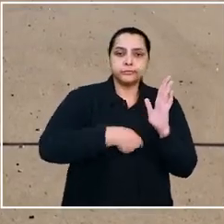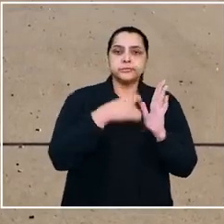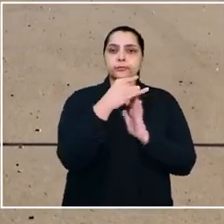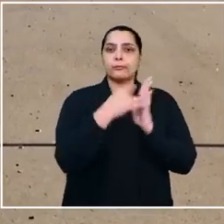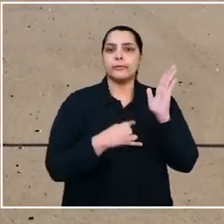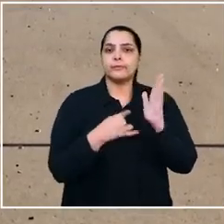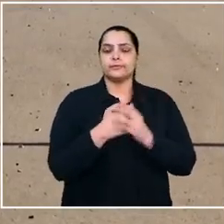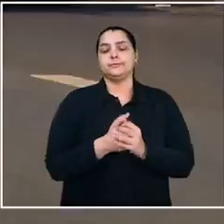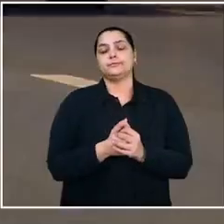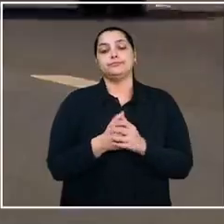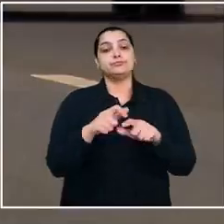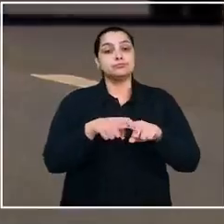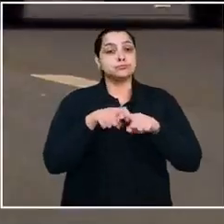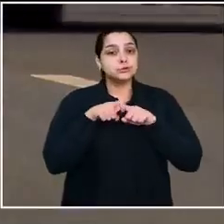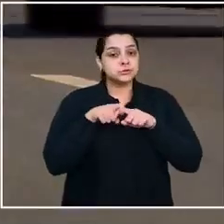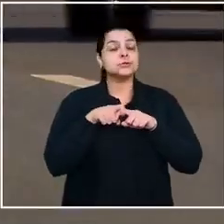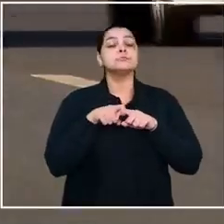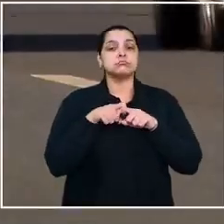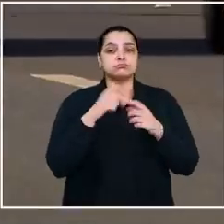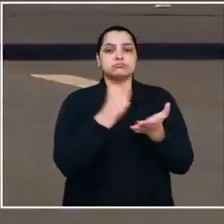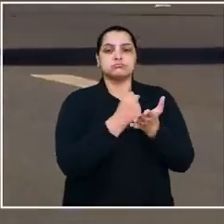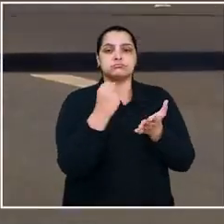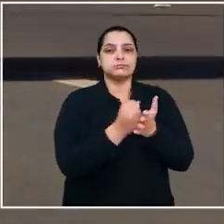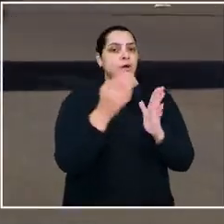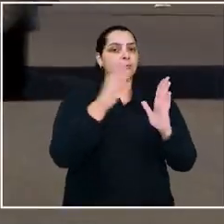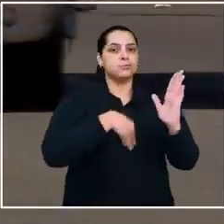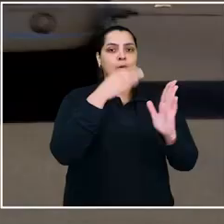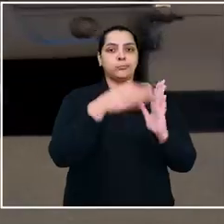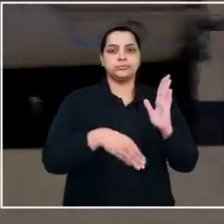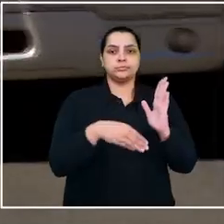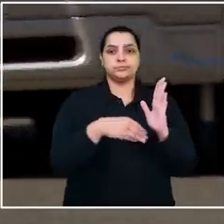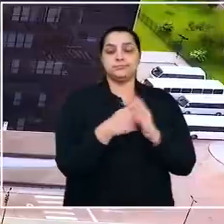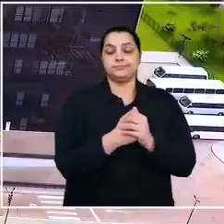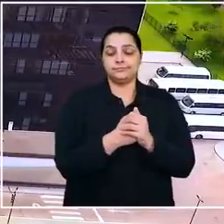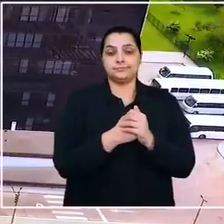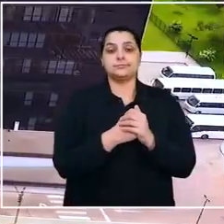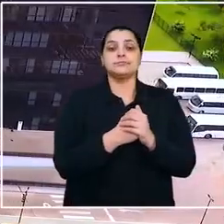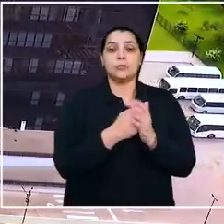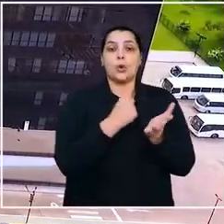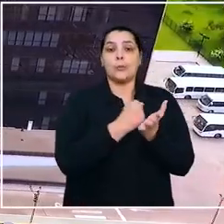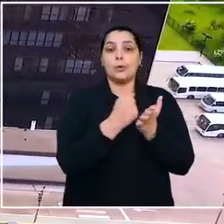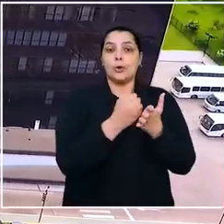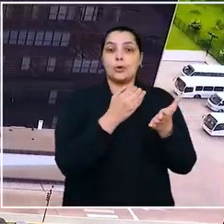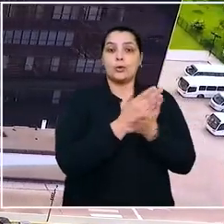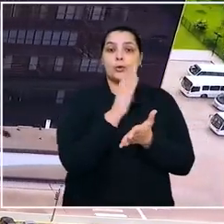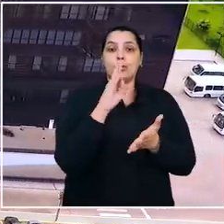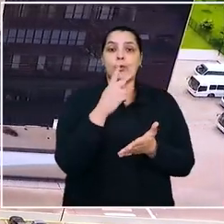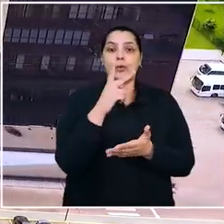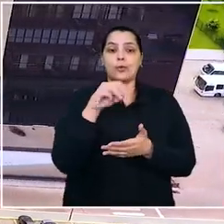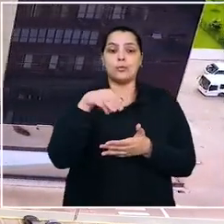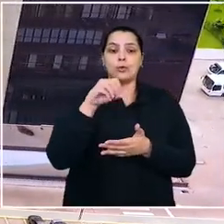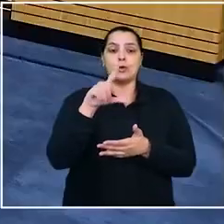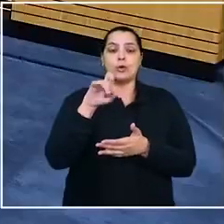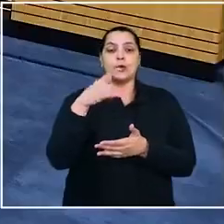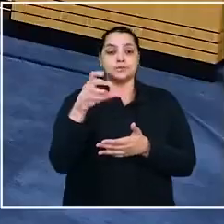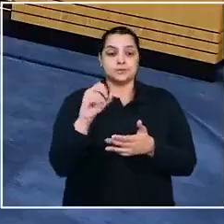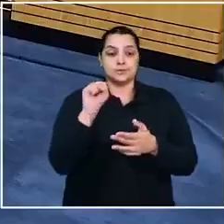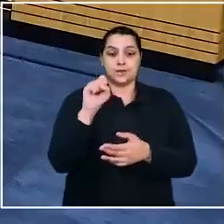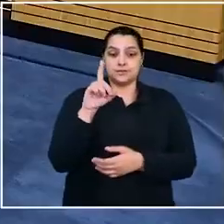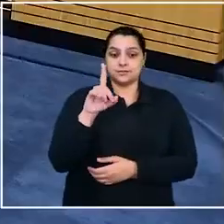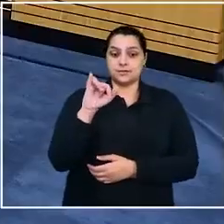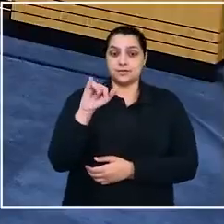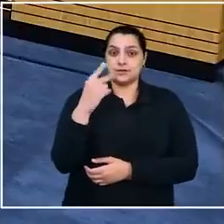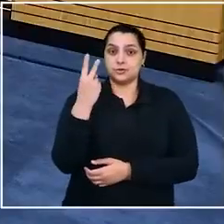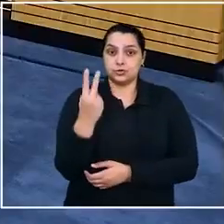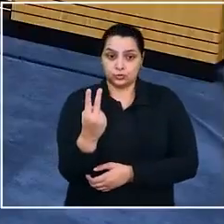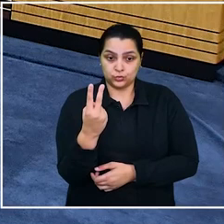assinatura do documento. Com isso, a homologação foi anulada. O caso chegou ao Tribunal Superior do Trabalho. Na sessão